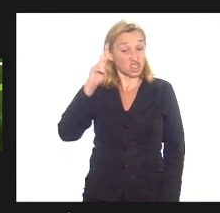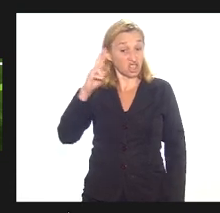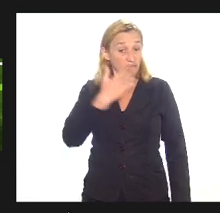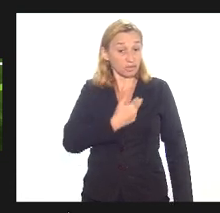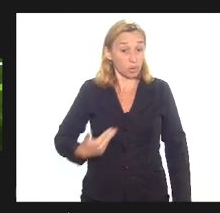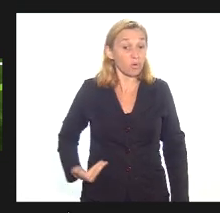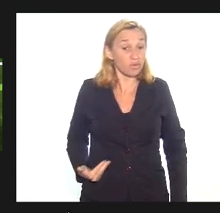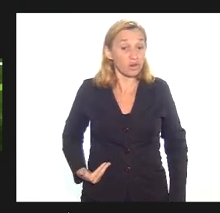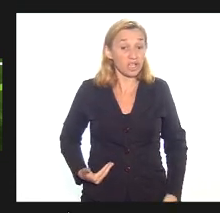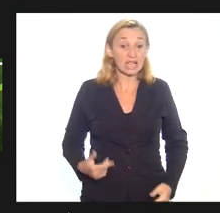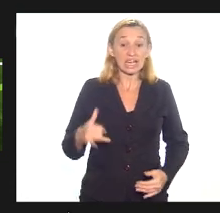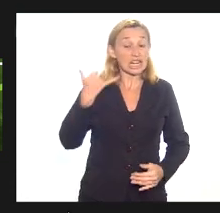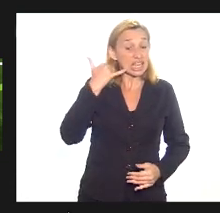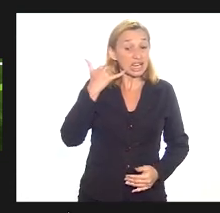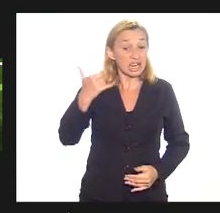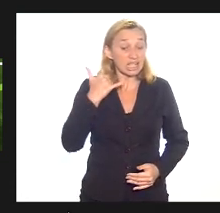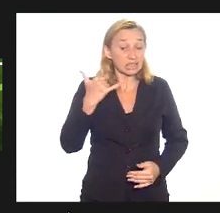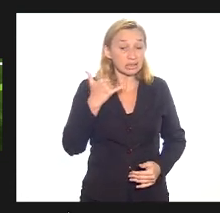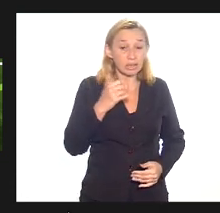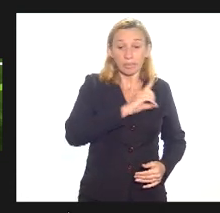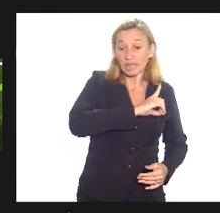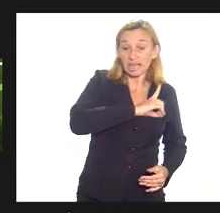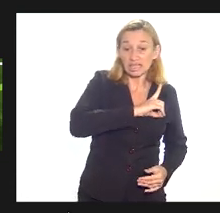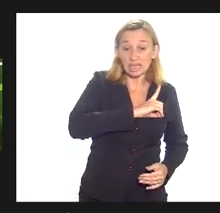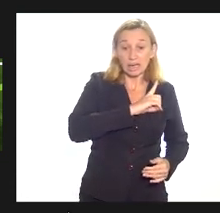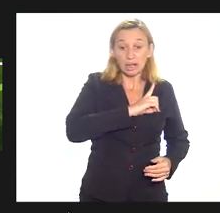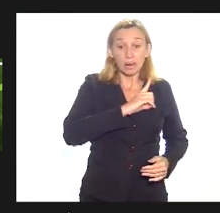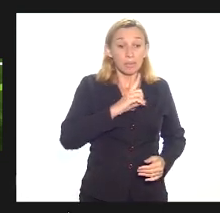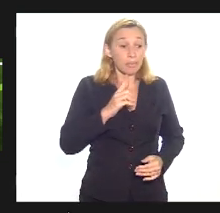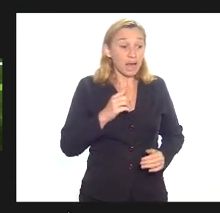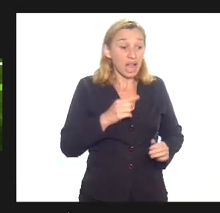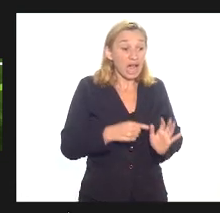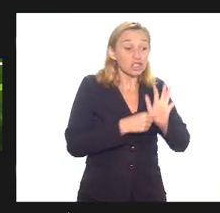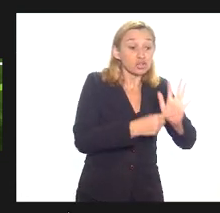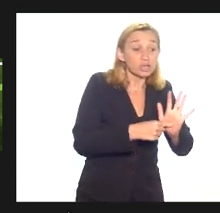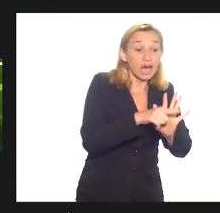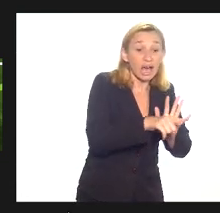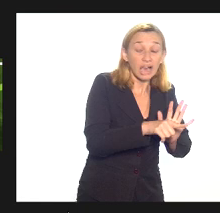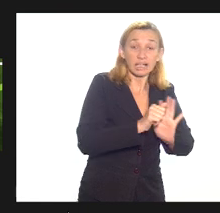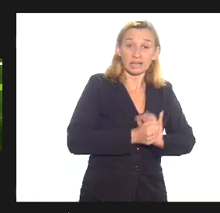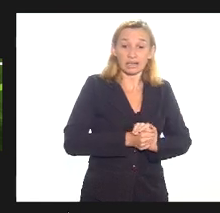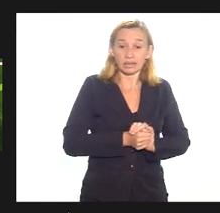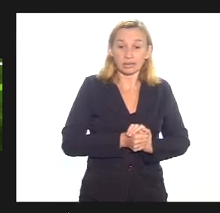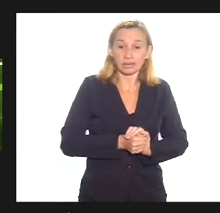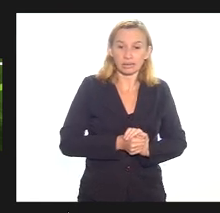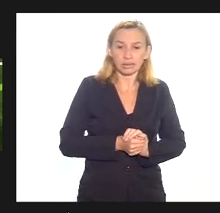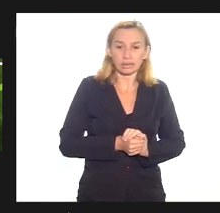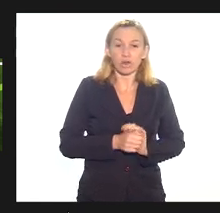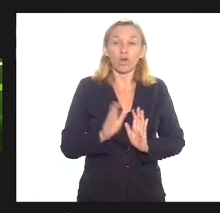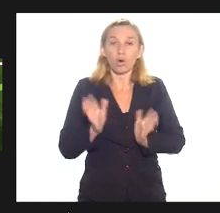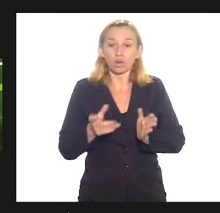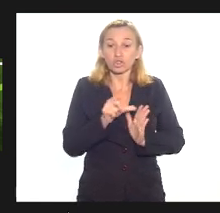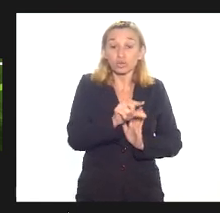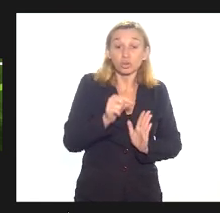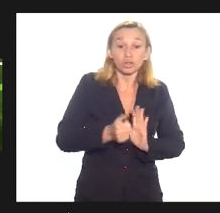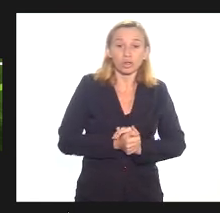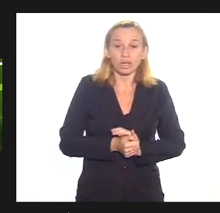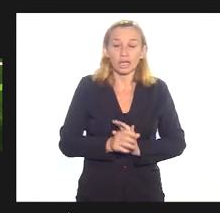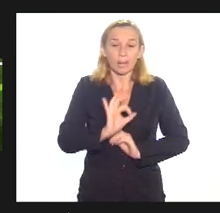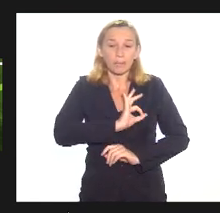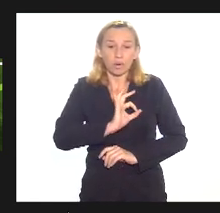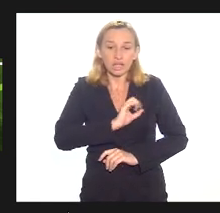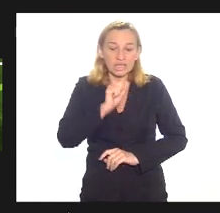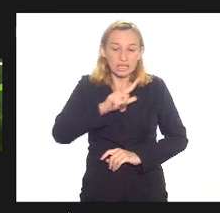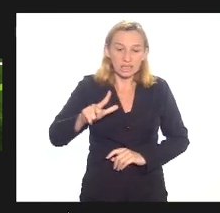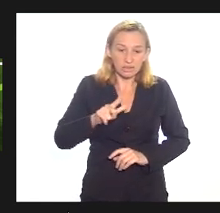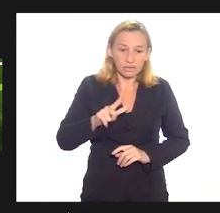autoridade ligando para mim ou ligando para a delegacia para atender fulano e Beltrano sabe por que? porque nós escolhemos a ocorrência hoje quando a polícia civil cai para dentro ela